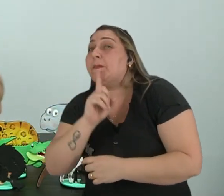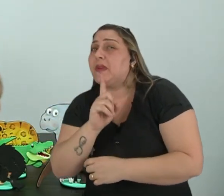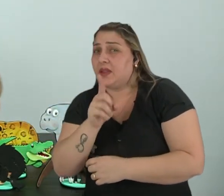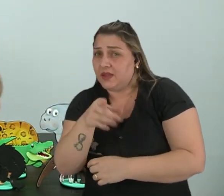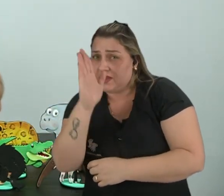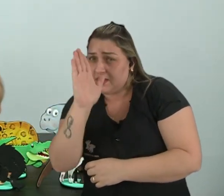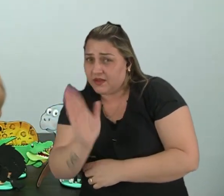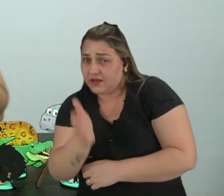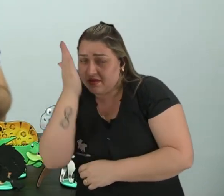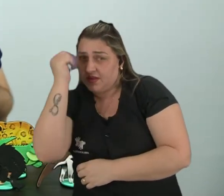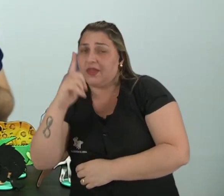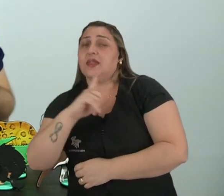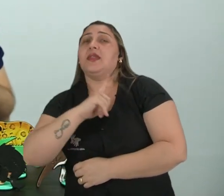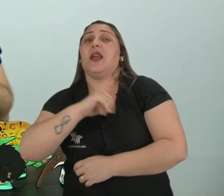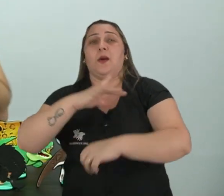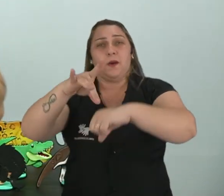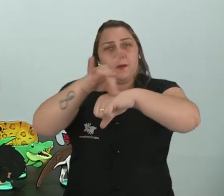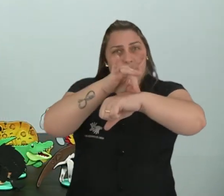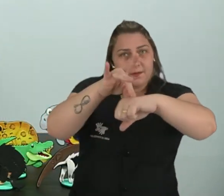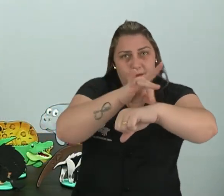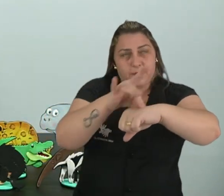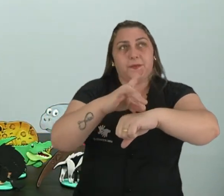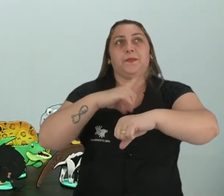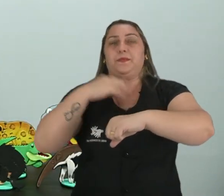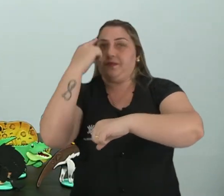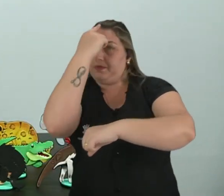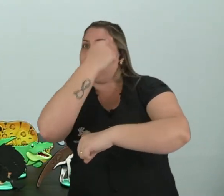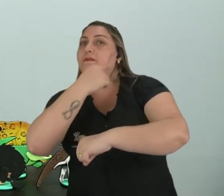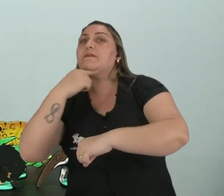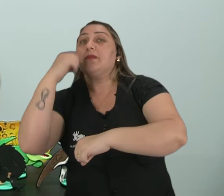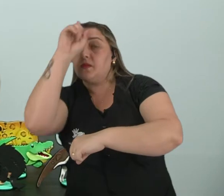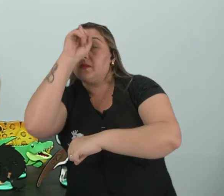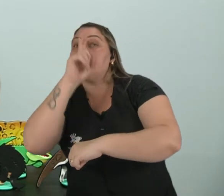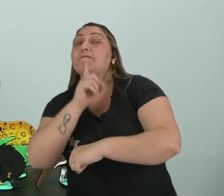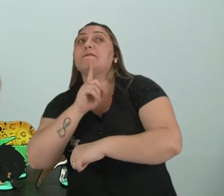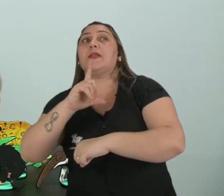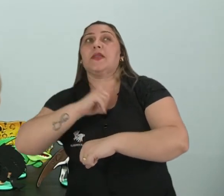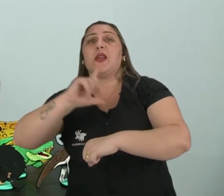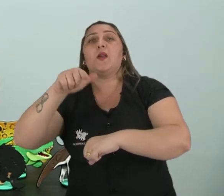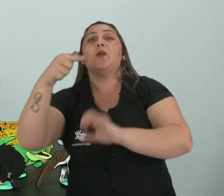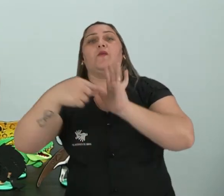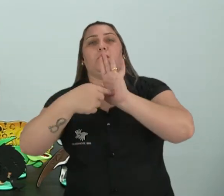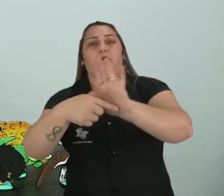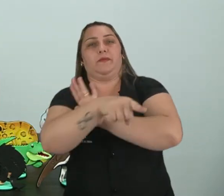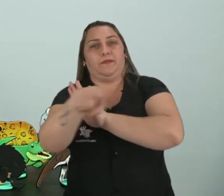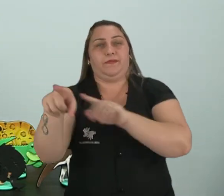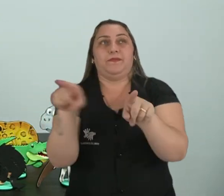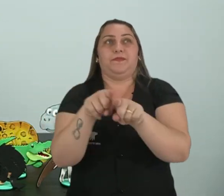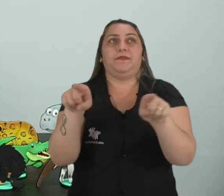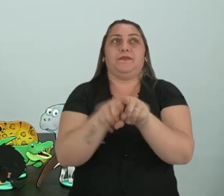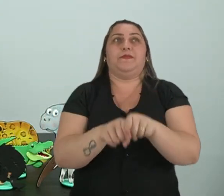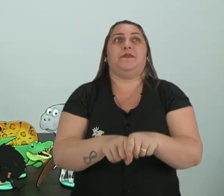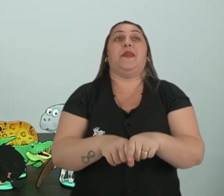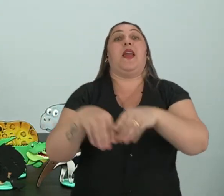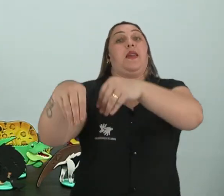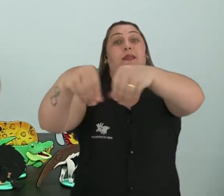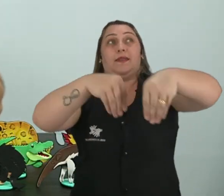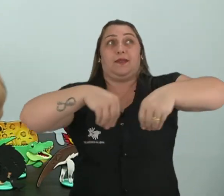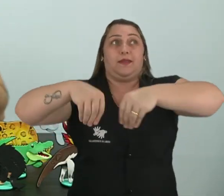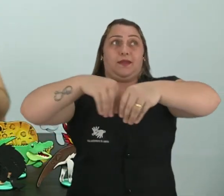Tem o mico-leão preto, né? Tem o mico-leão da cara dourada e tem o outro que eu vou mostrar para vocês. Então, ele também é